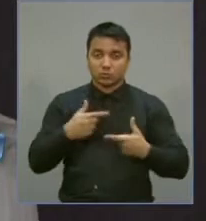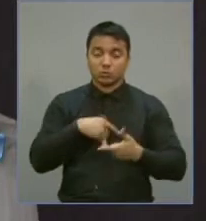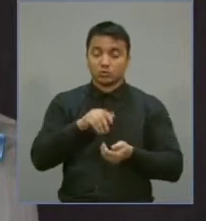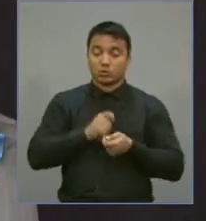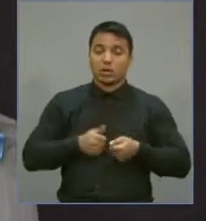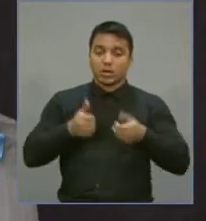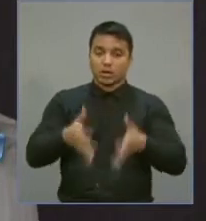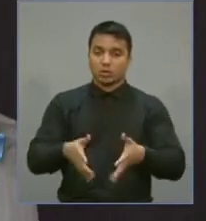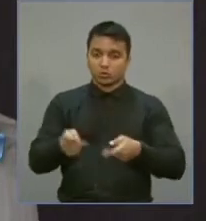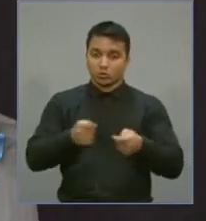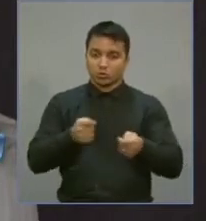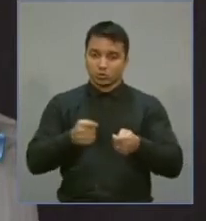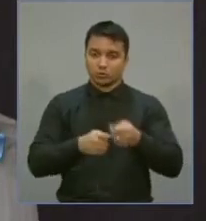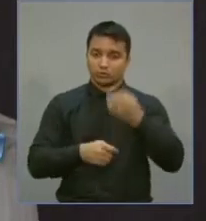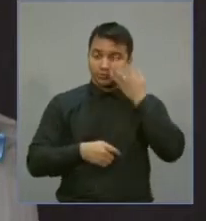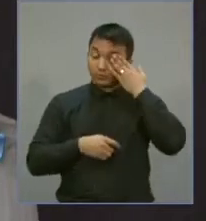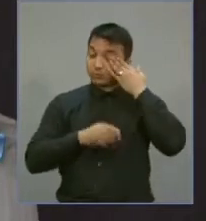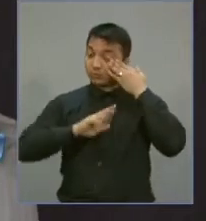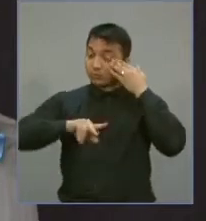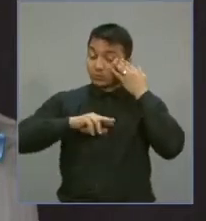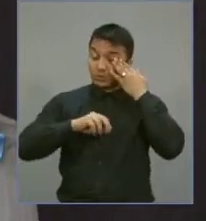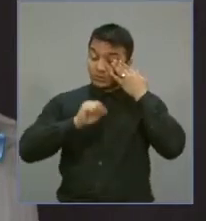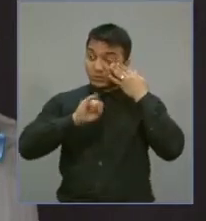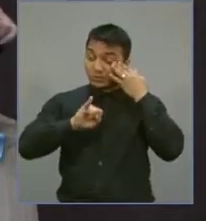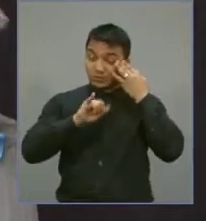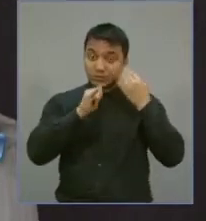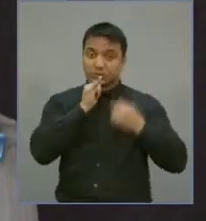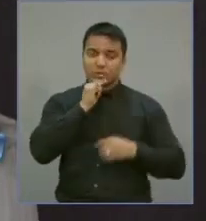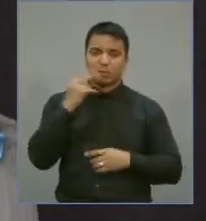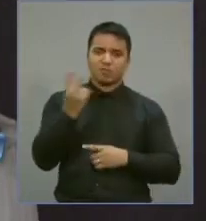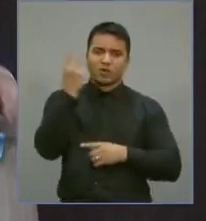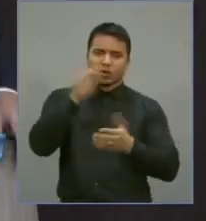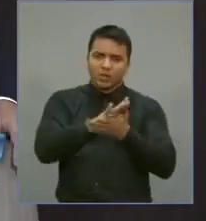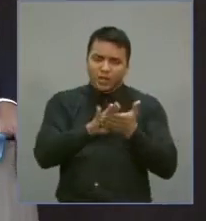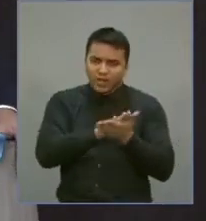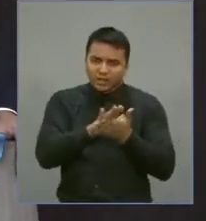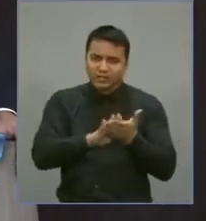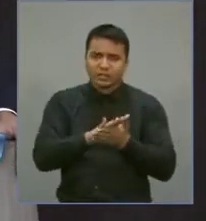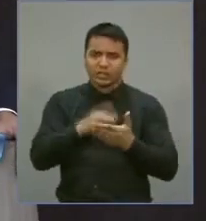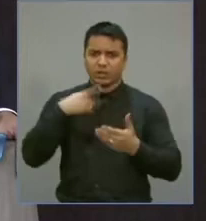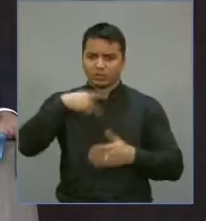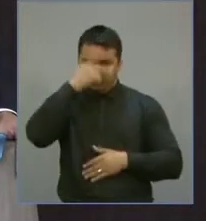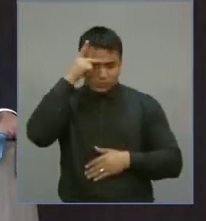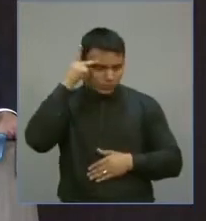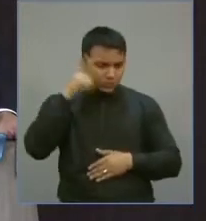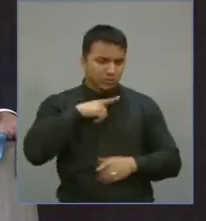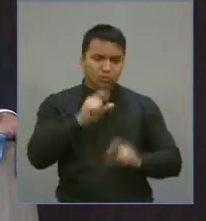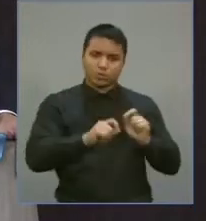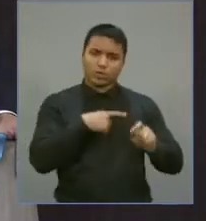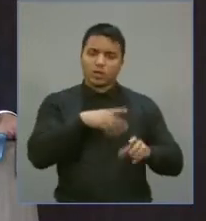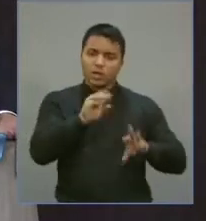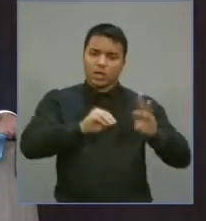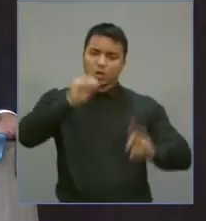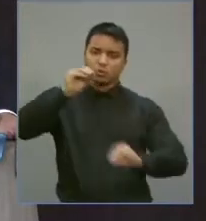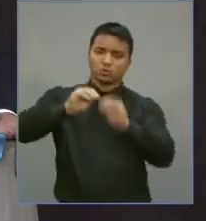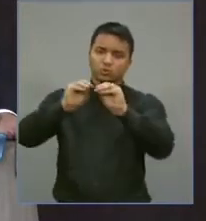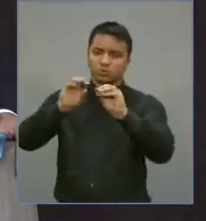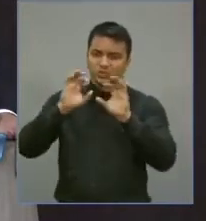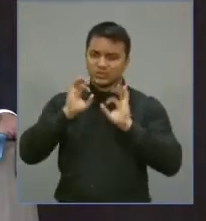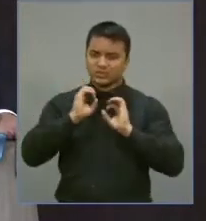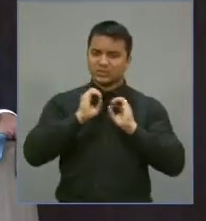Portanto, não valorizar aqui àqueles que falam em reajuste zero.